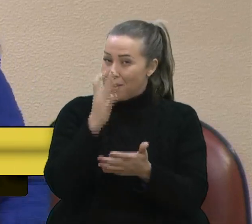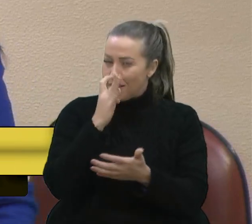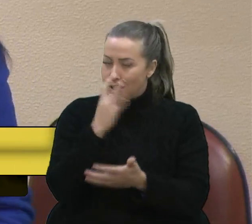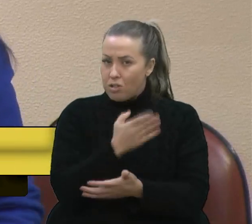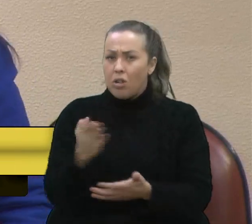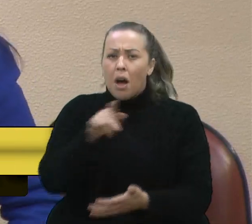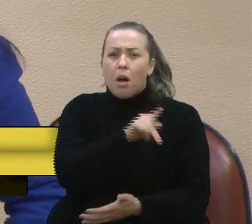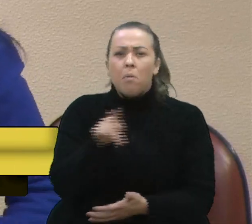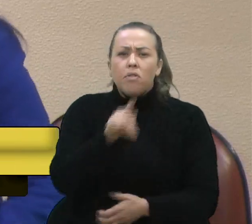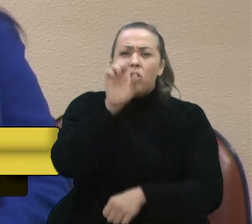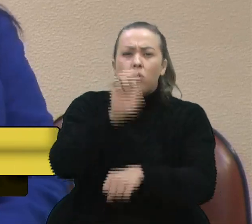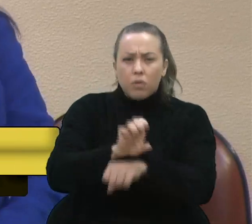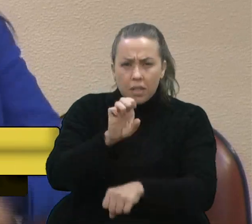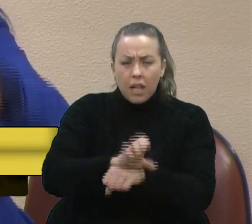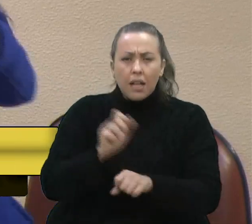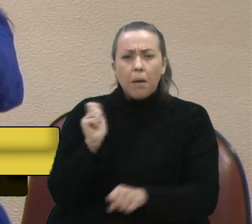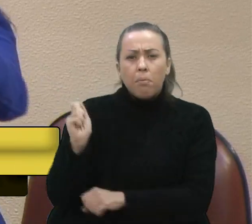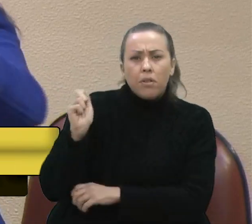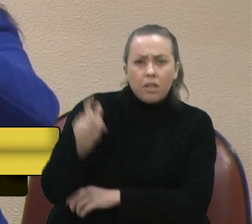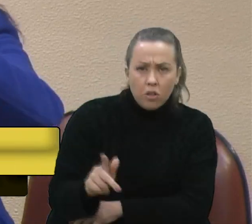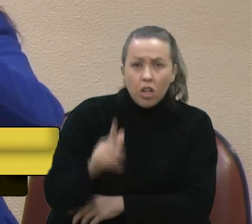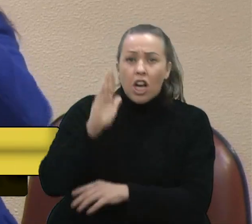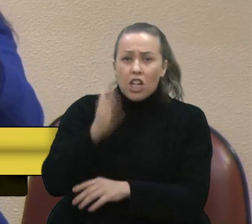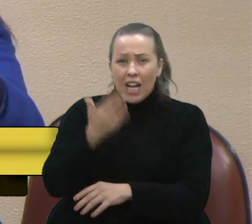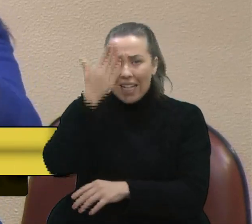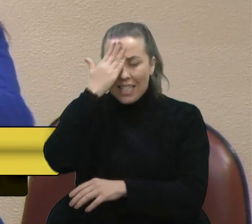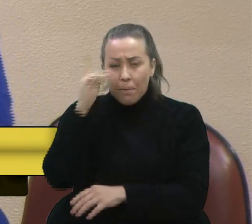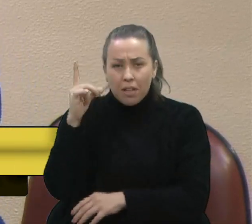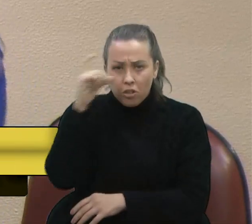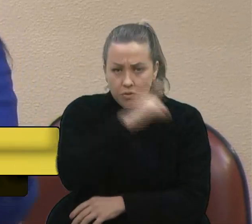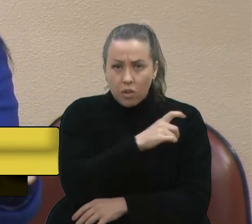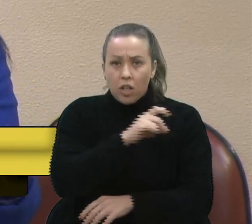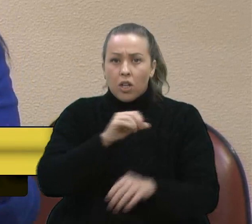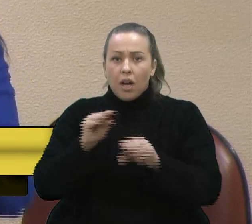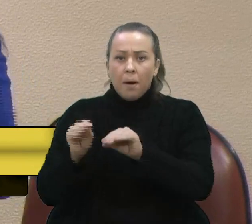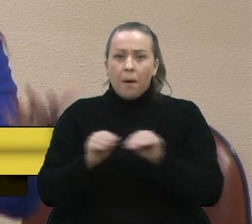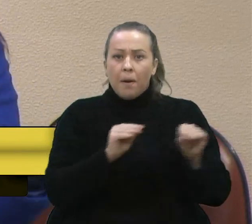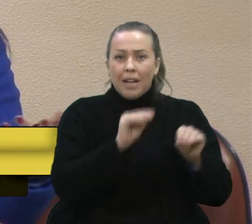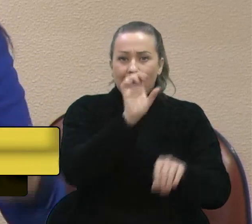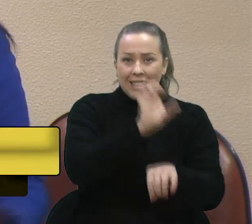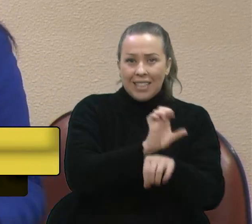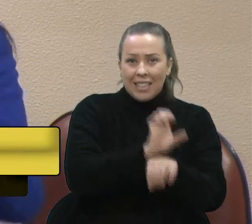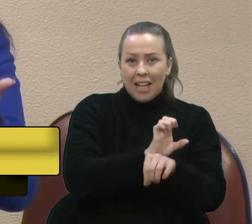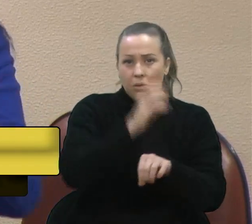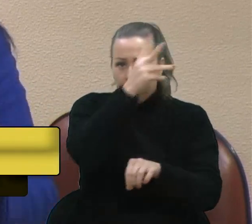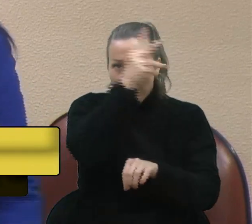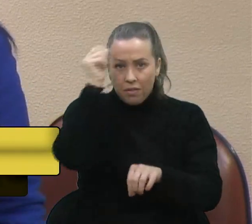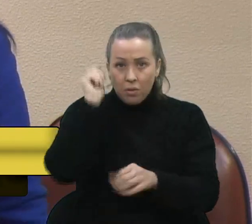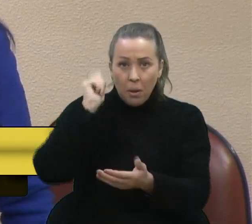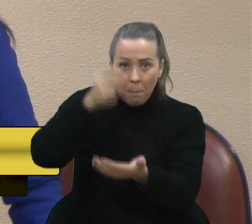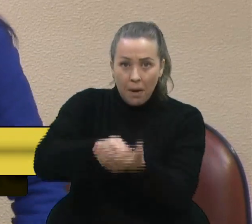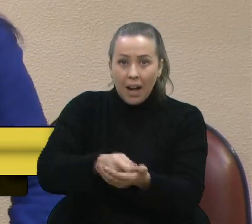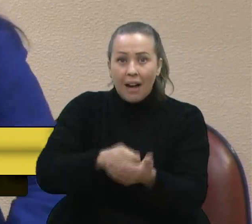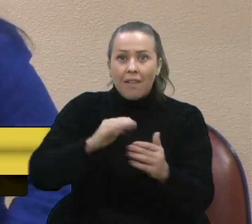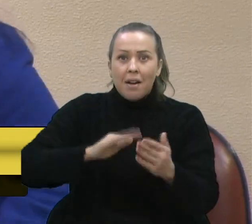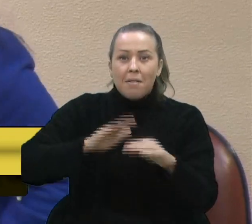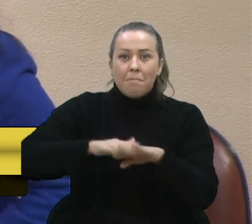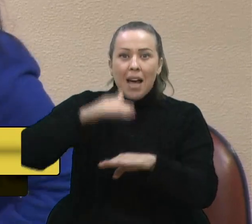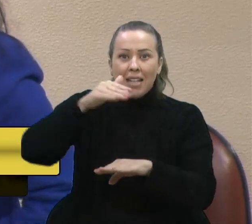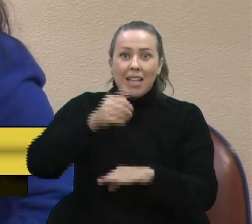Uma professora estadual, aposentada, que já passou por essa situação, trocou município por estado quando o estado pagava muito mais.